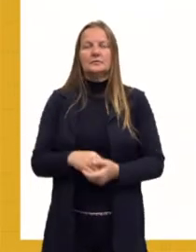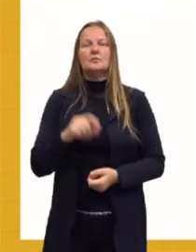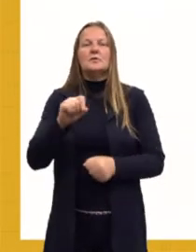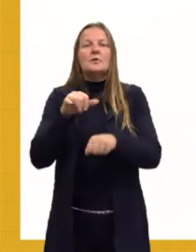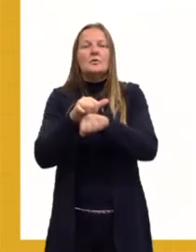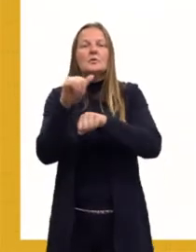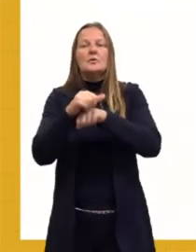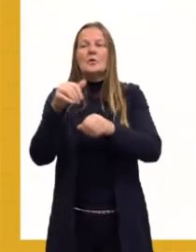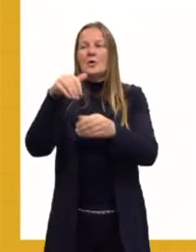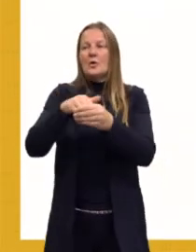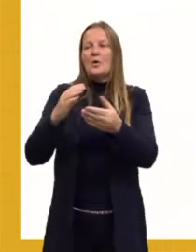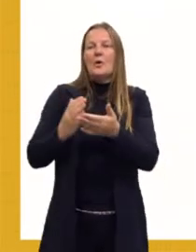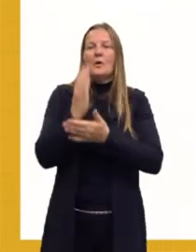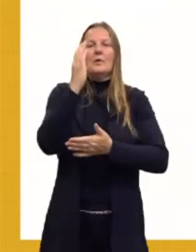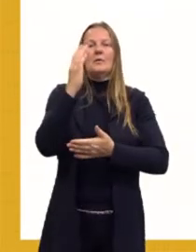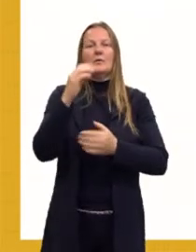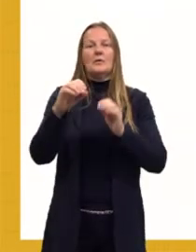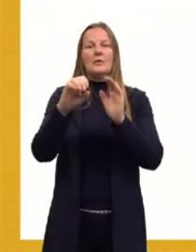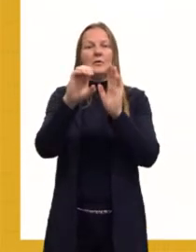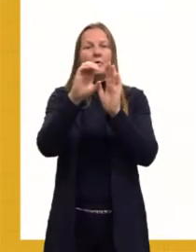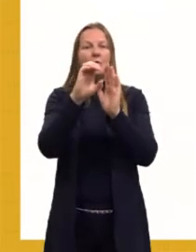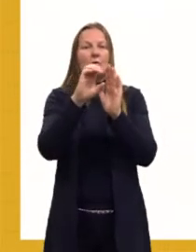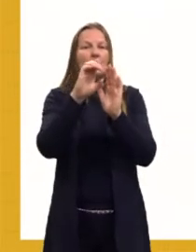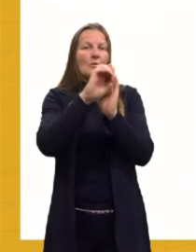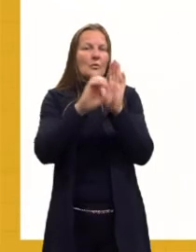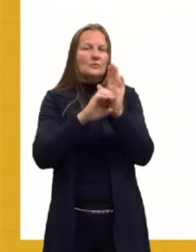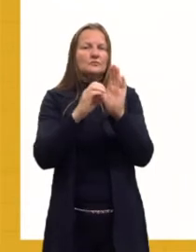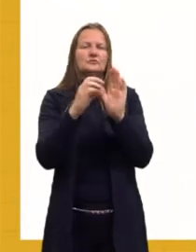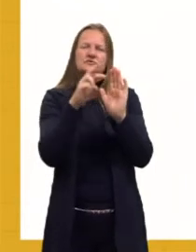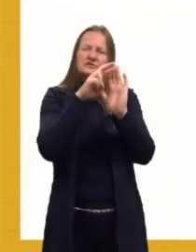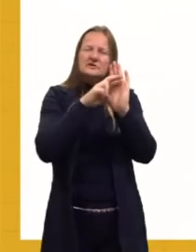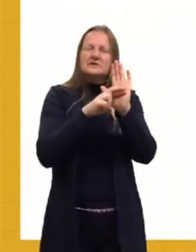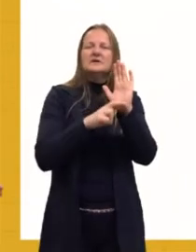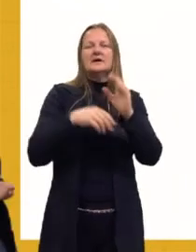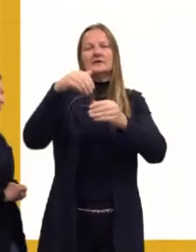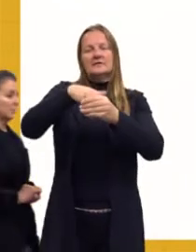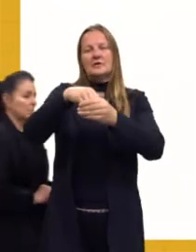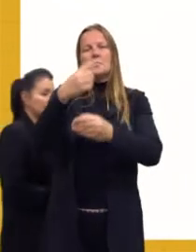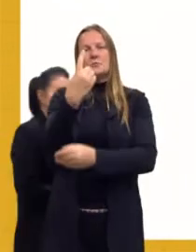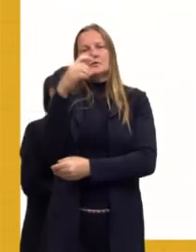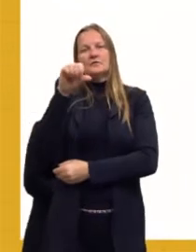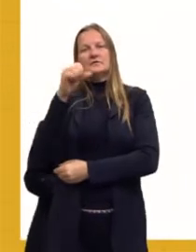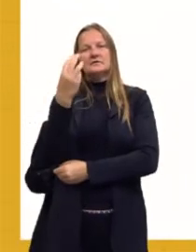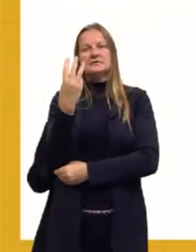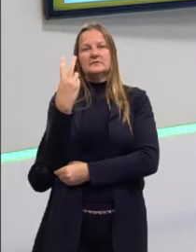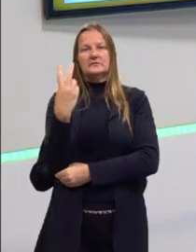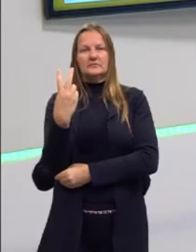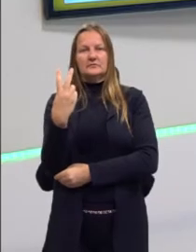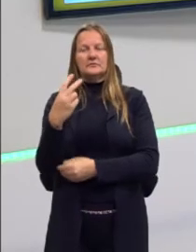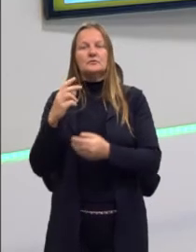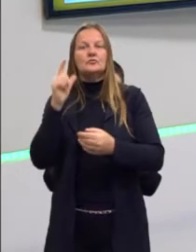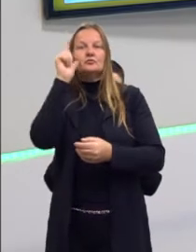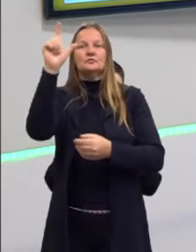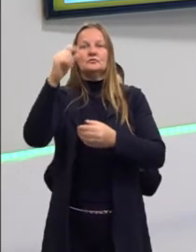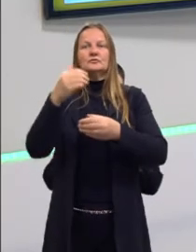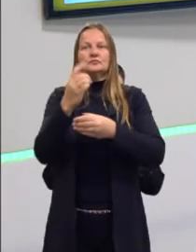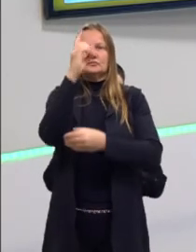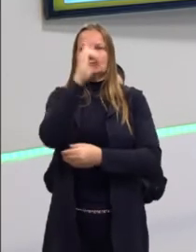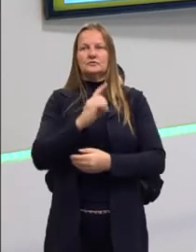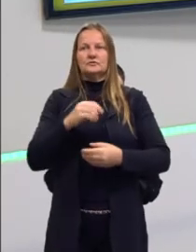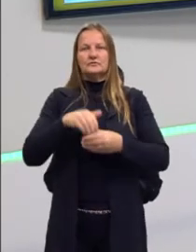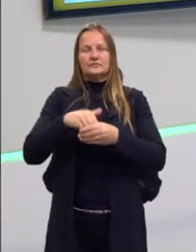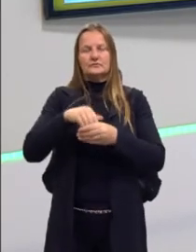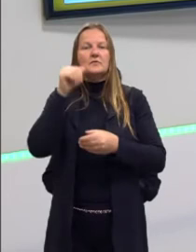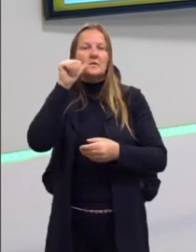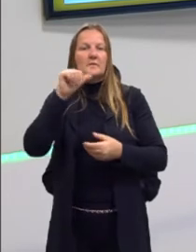partir da aprovação do Código Eleitoral de 1932. Então, está falando dessa conquista do direito ao voto feminino